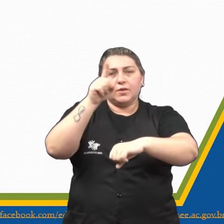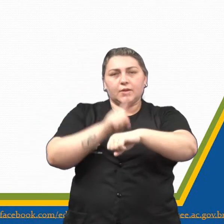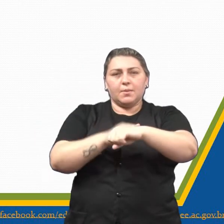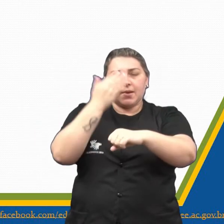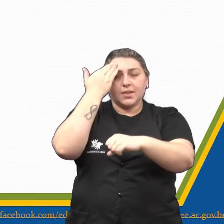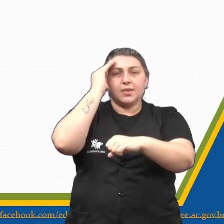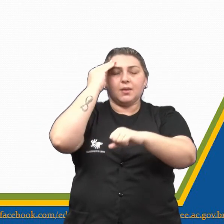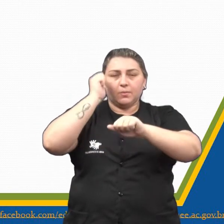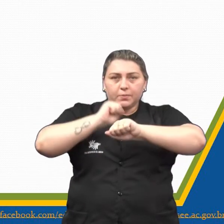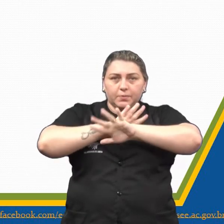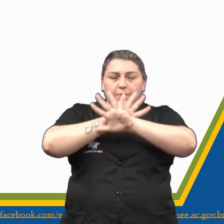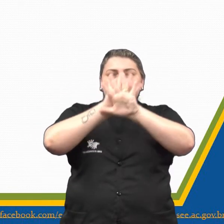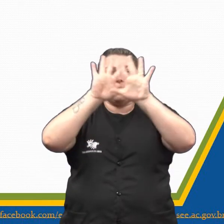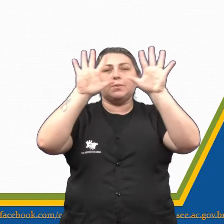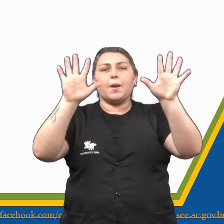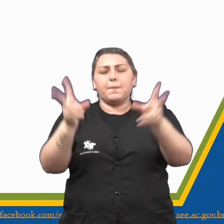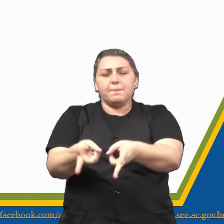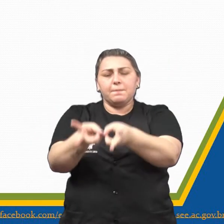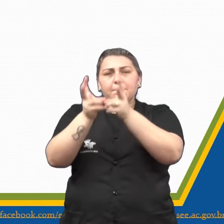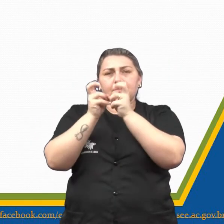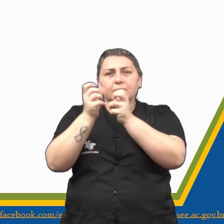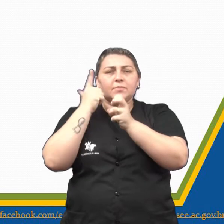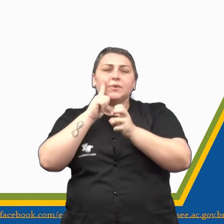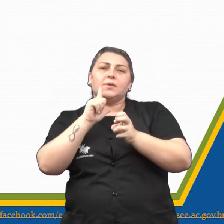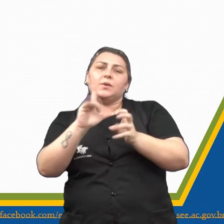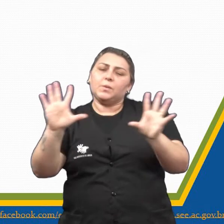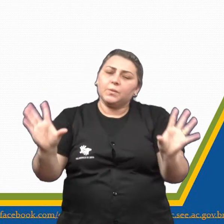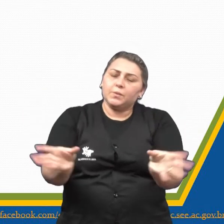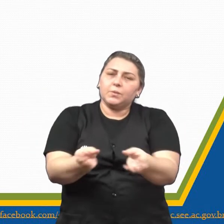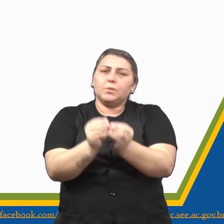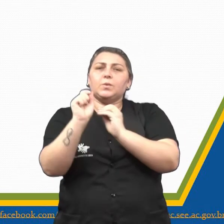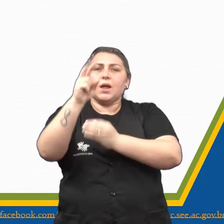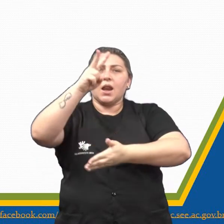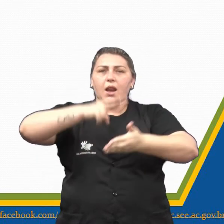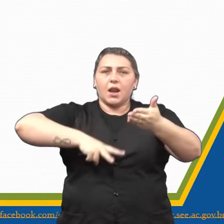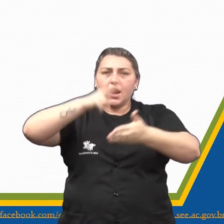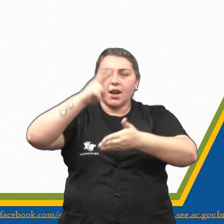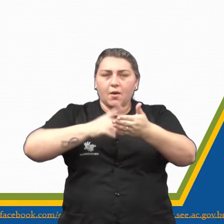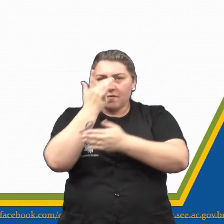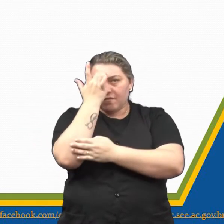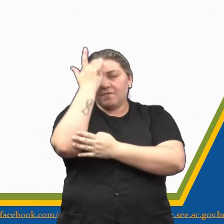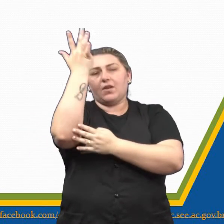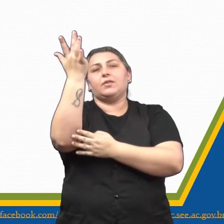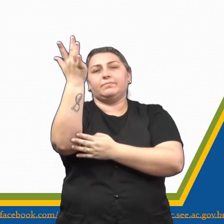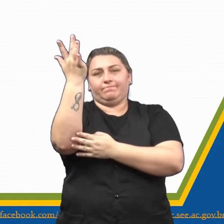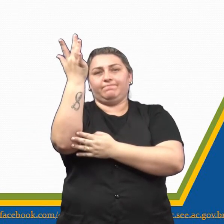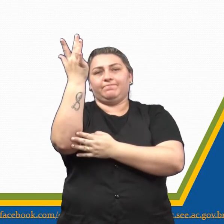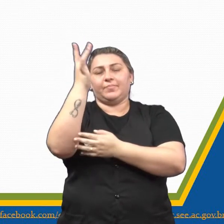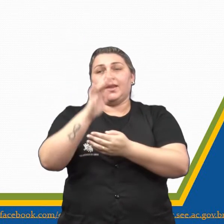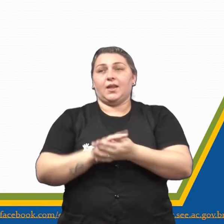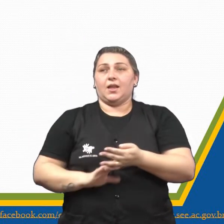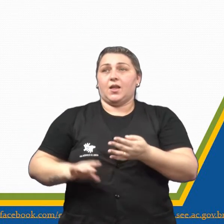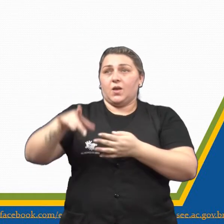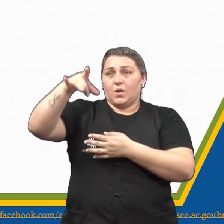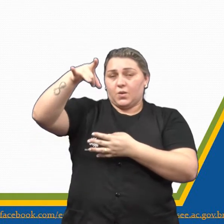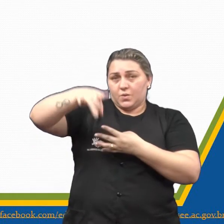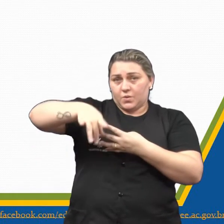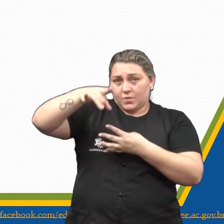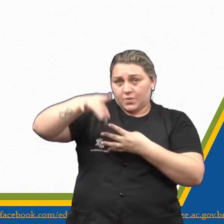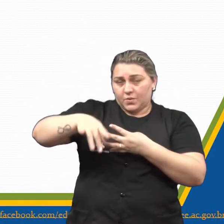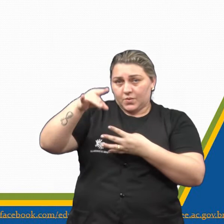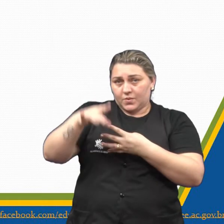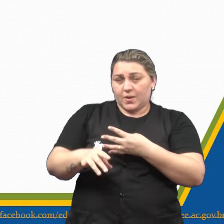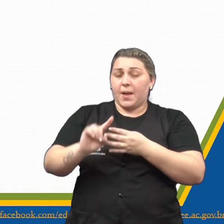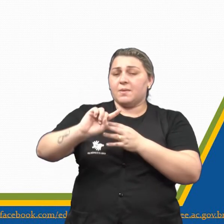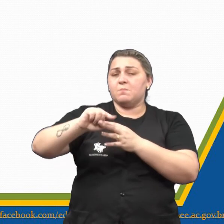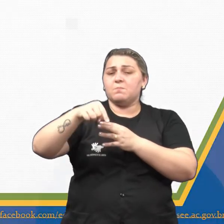compreensão vai aumentar e você vai perceber que consegue resumir o que leu com muita facilidade. Então, ó, nosso último pontinho aí diz da